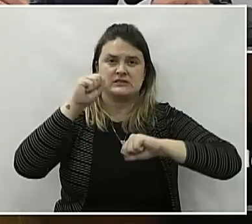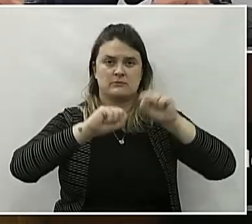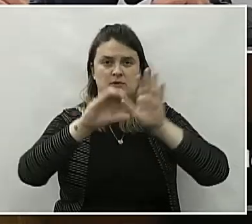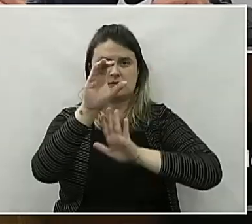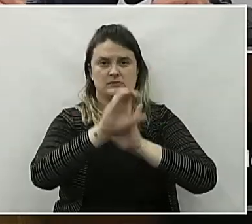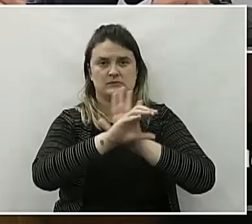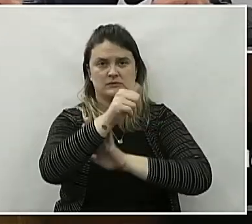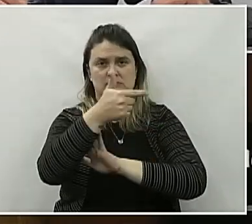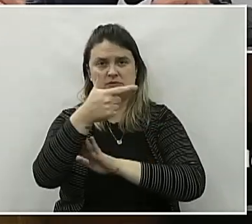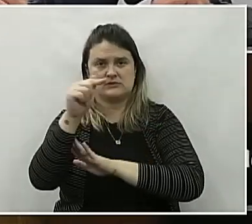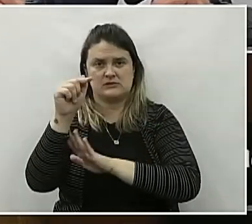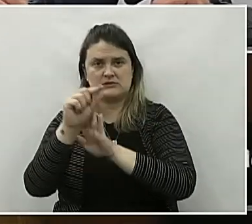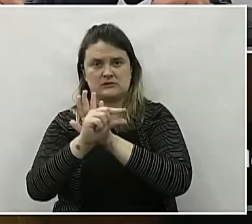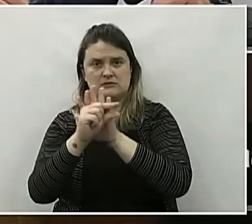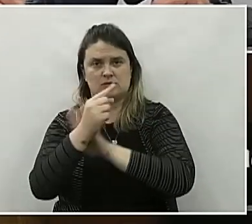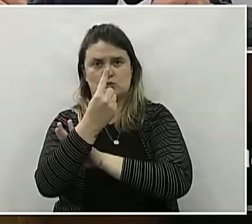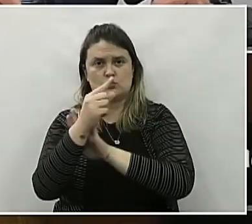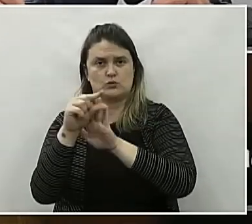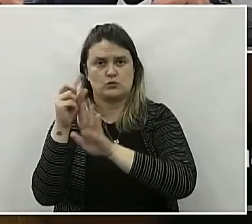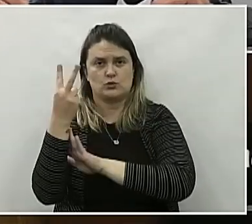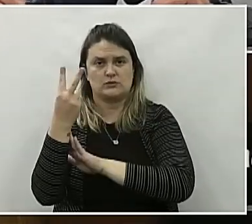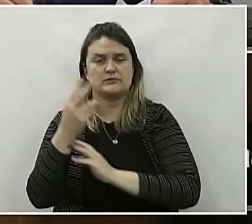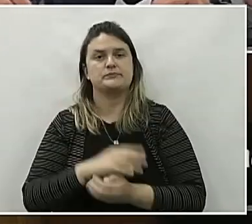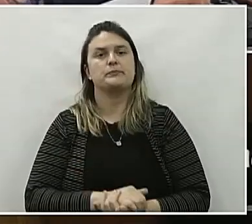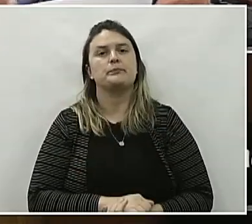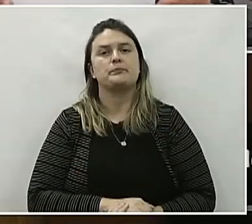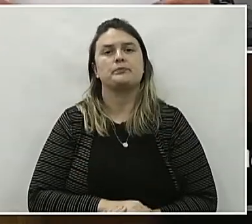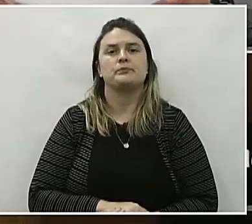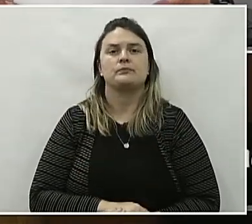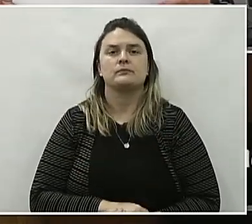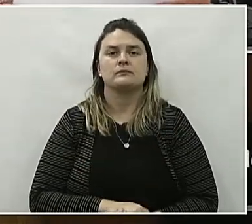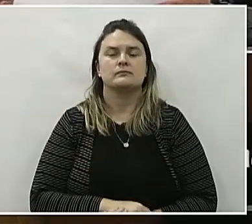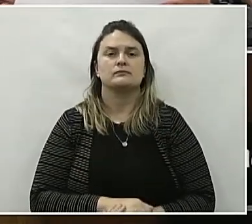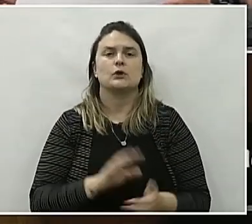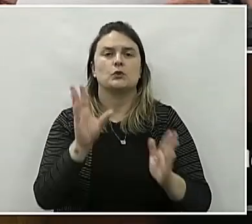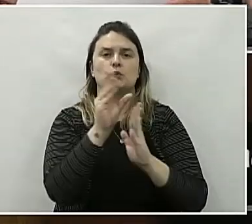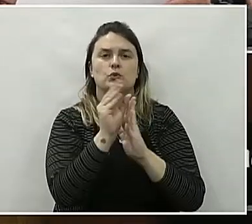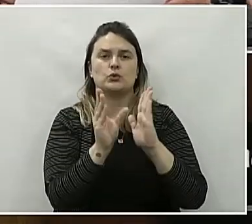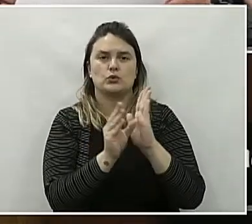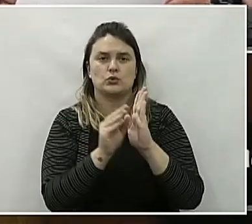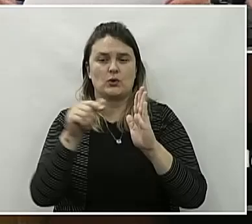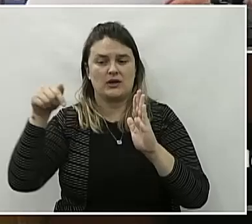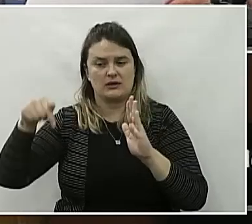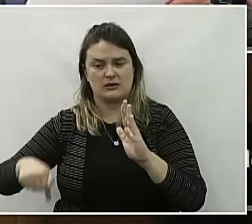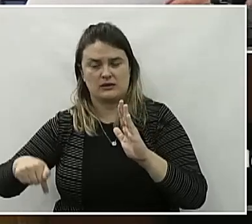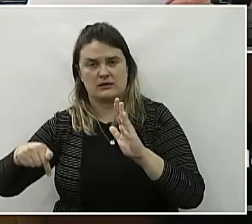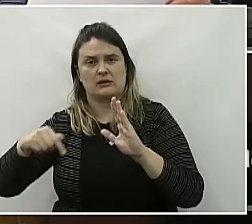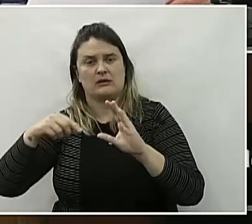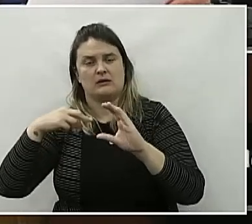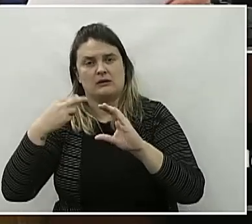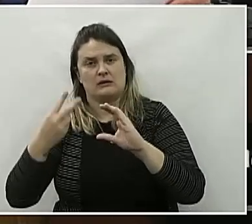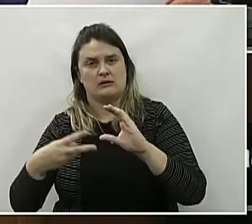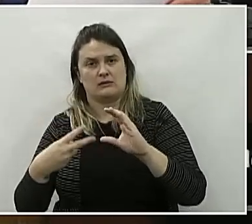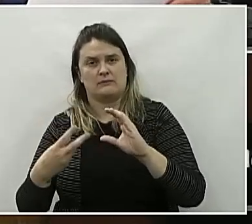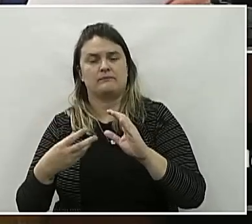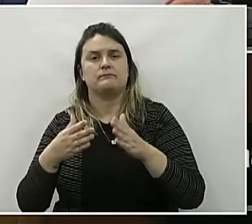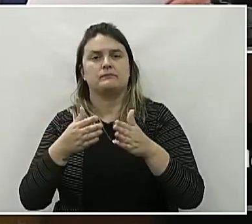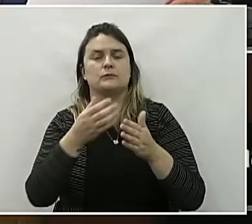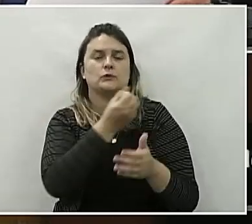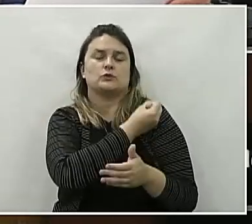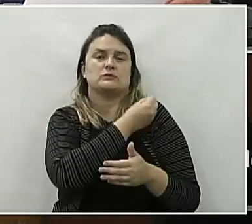capítulo 127, versículos 1 e 2. Matéria do Legislativo nº